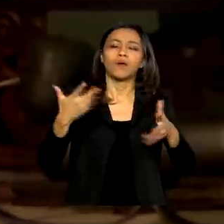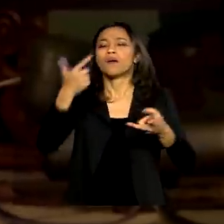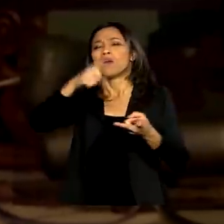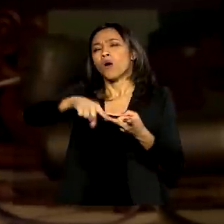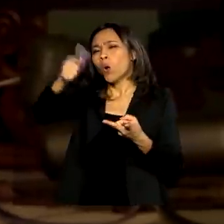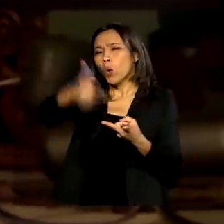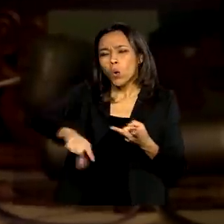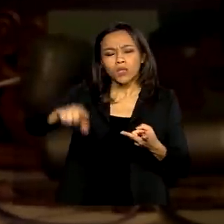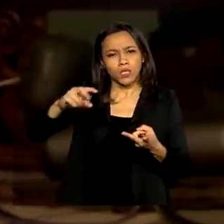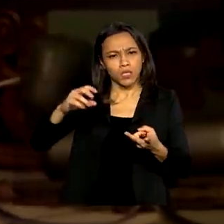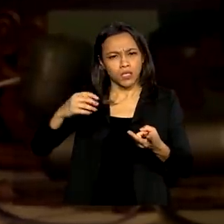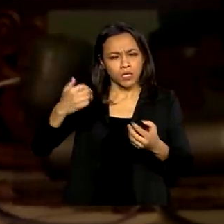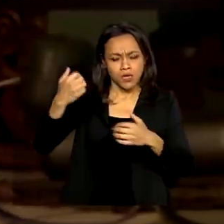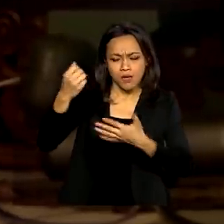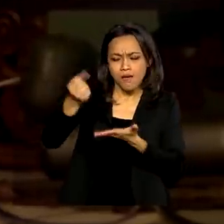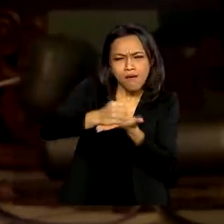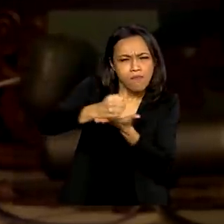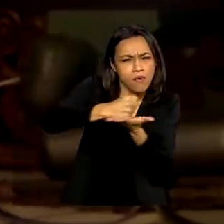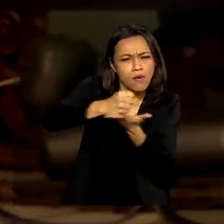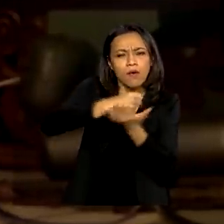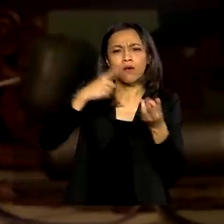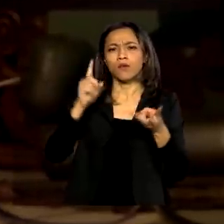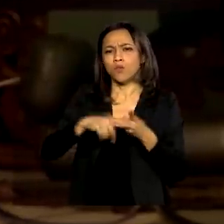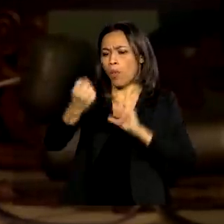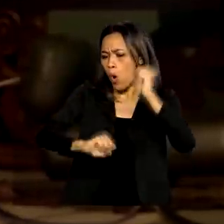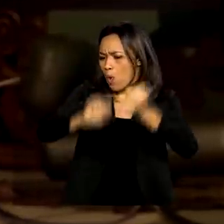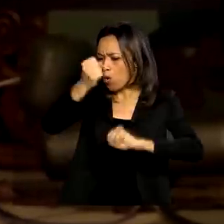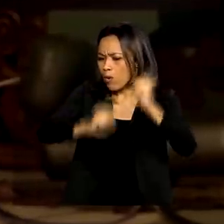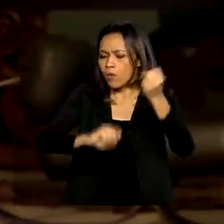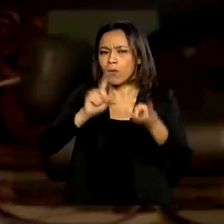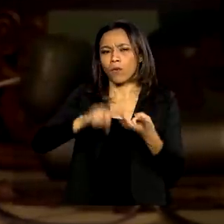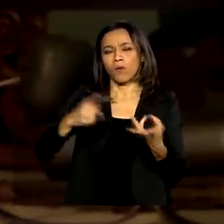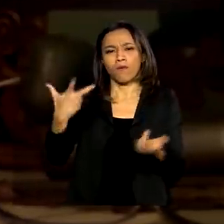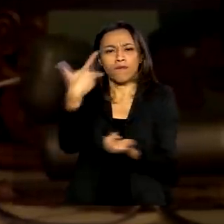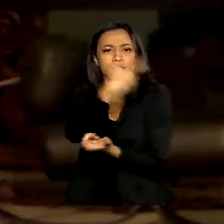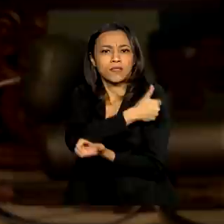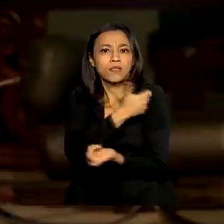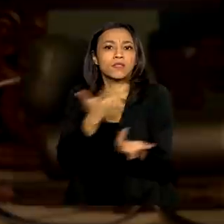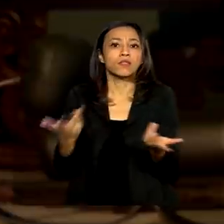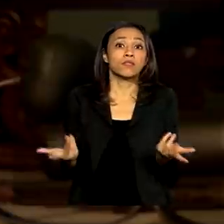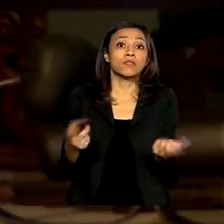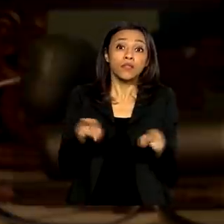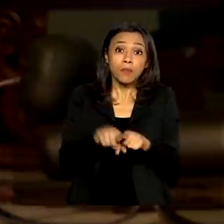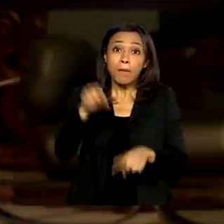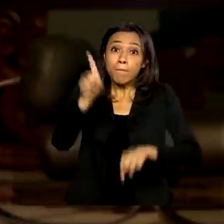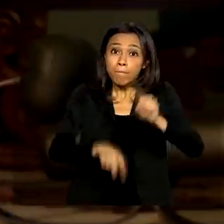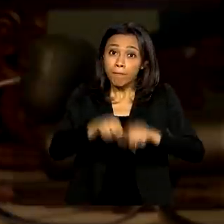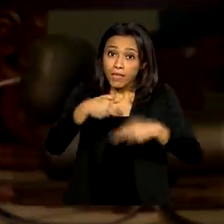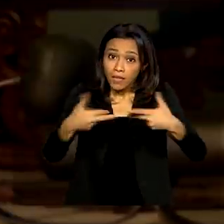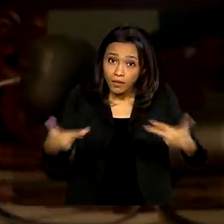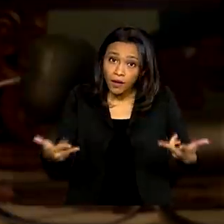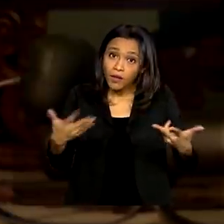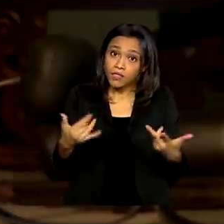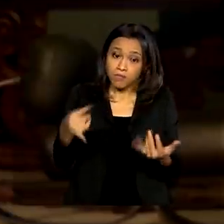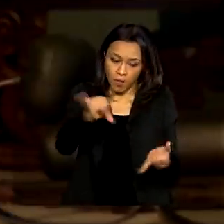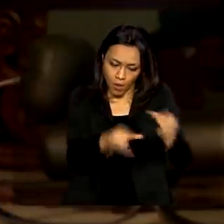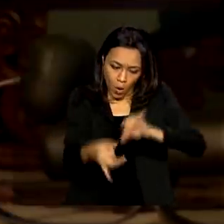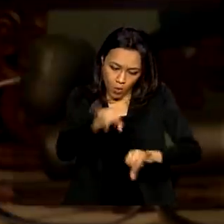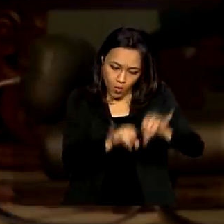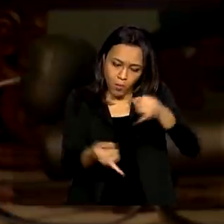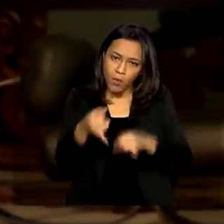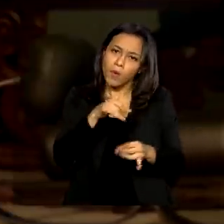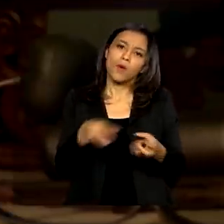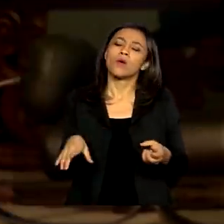remédios, vacinas, a capacidade de produção local de insumos farmacêuticos também, produção